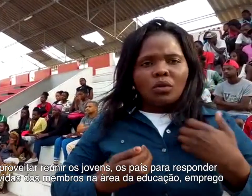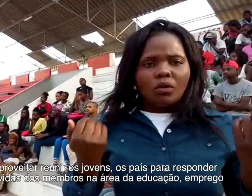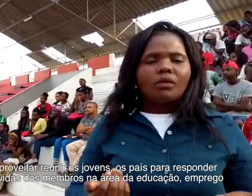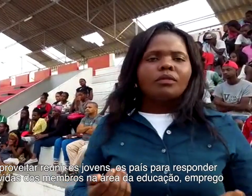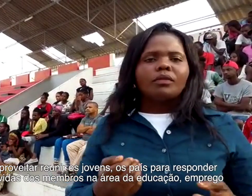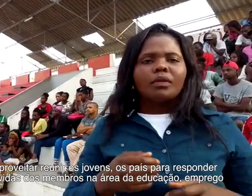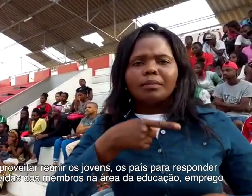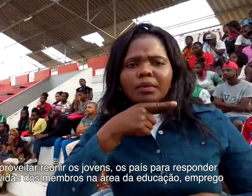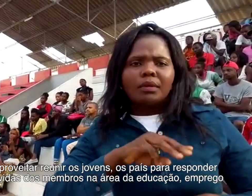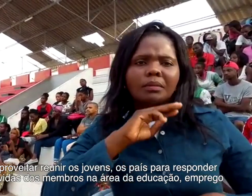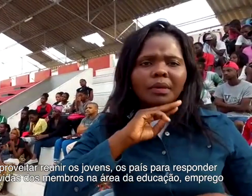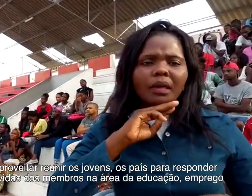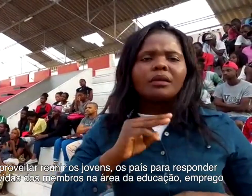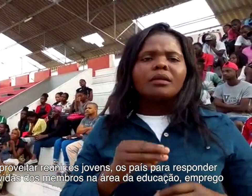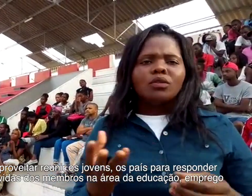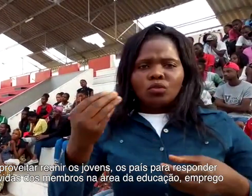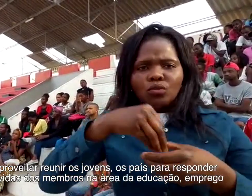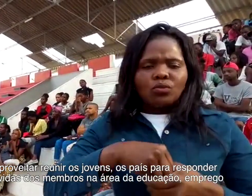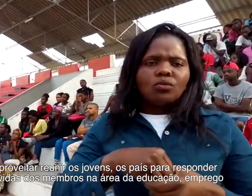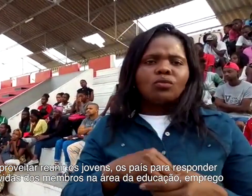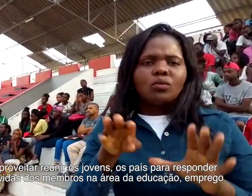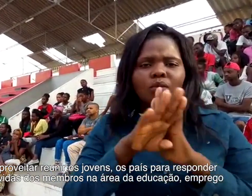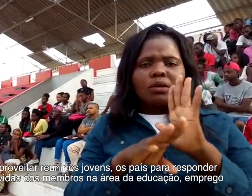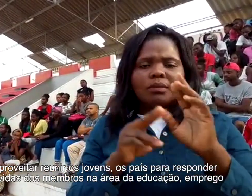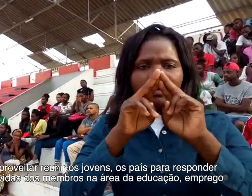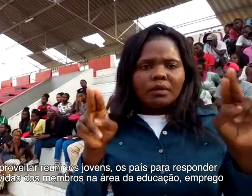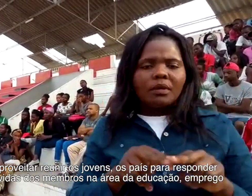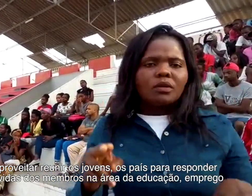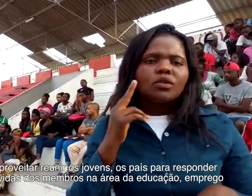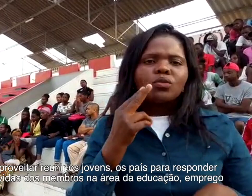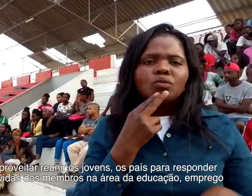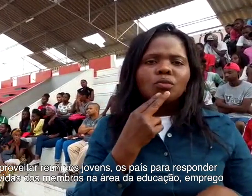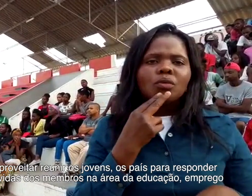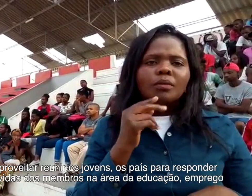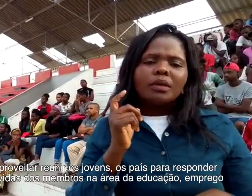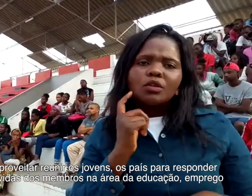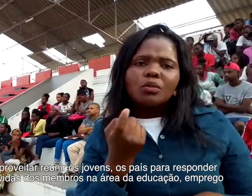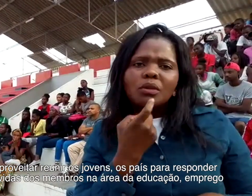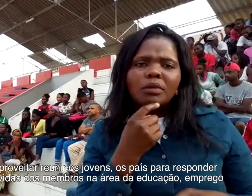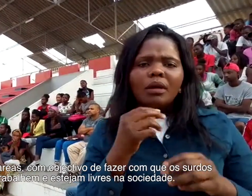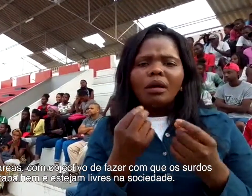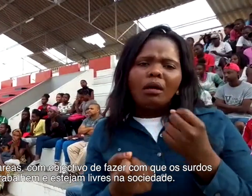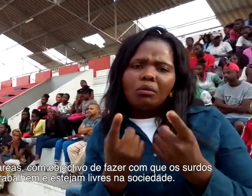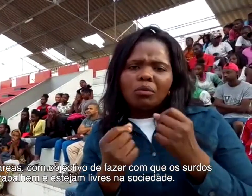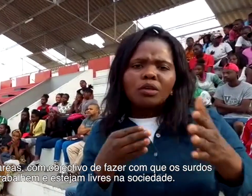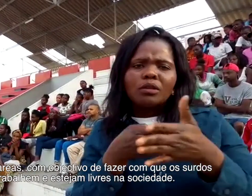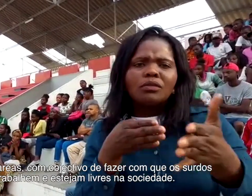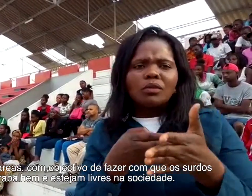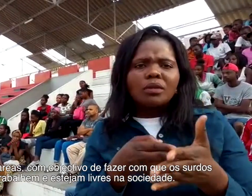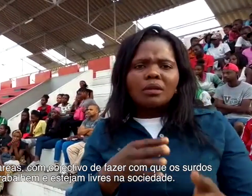membros na área de educação, emprego e outras áreas